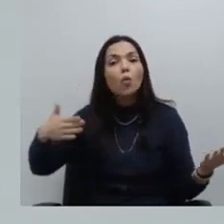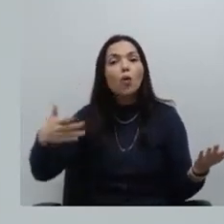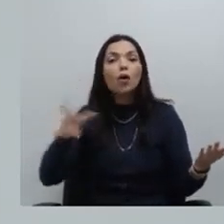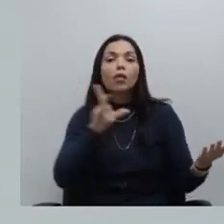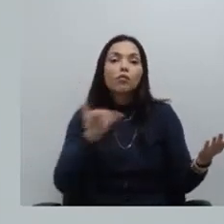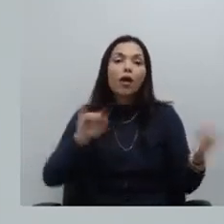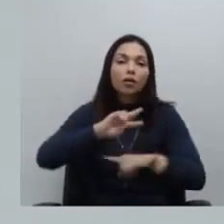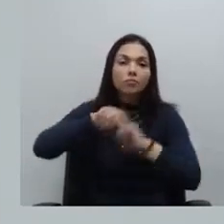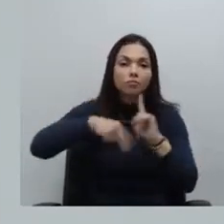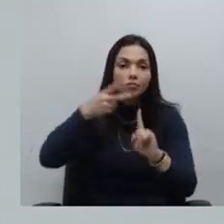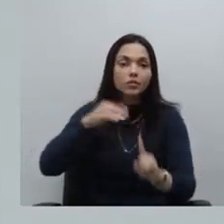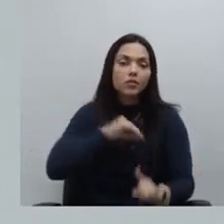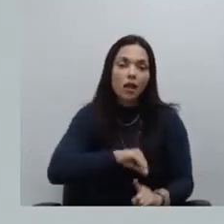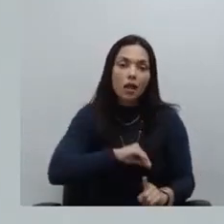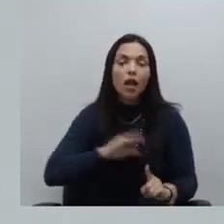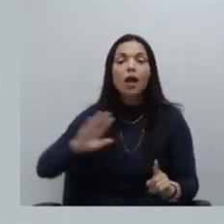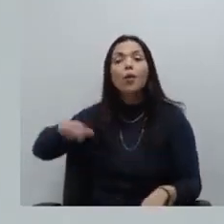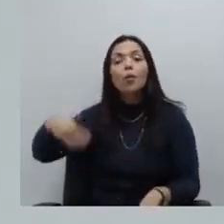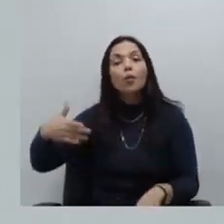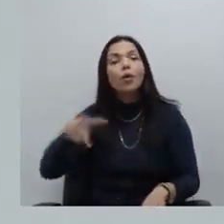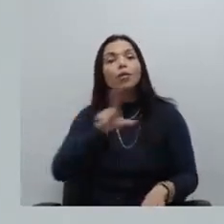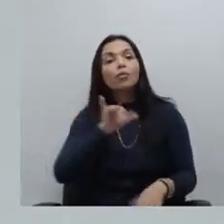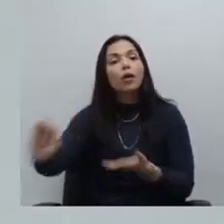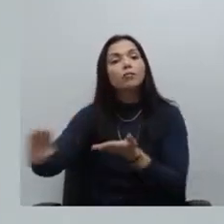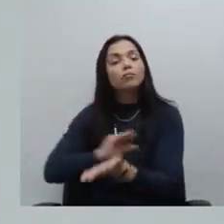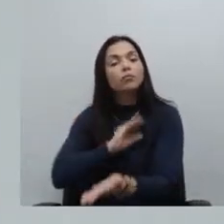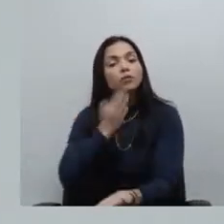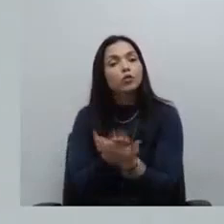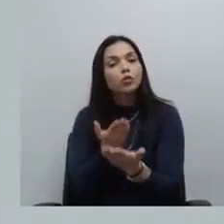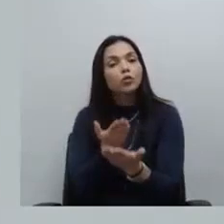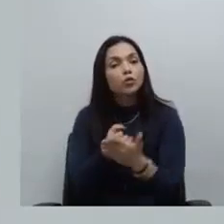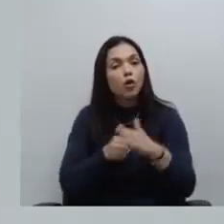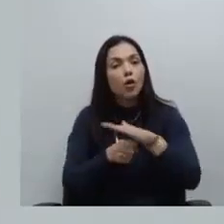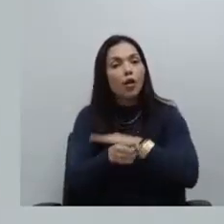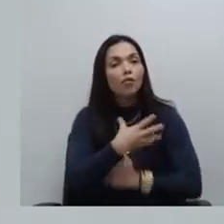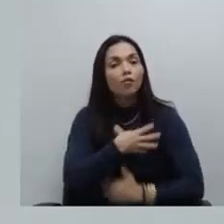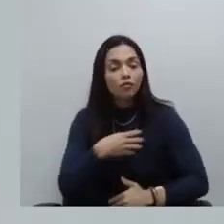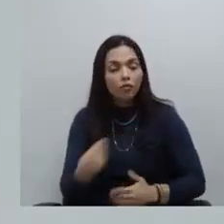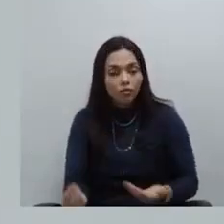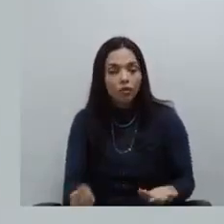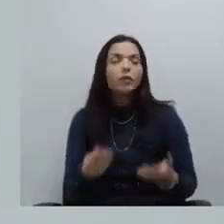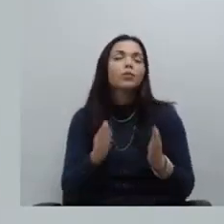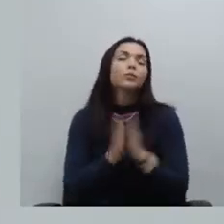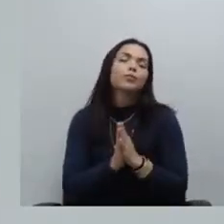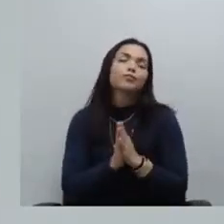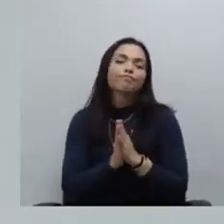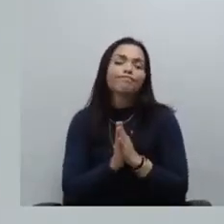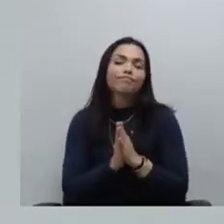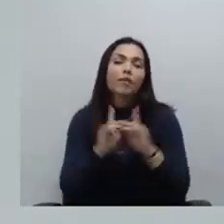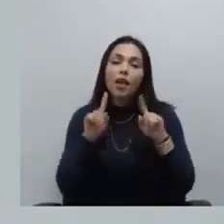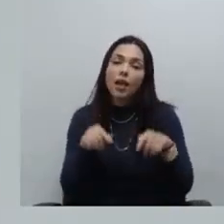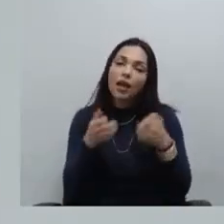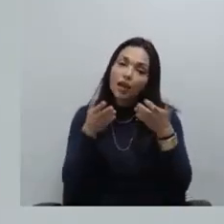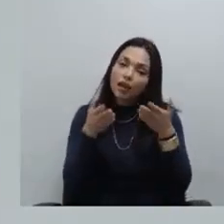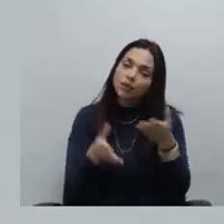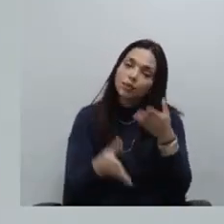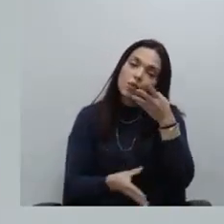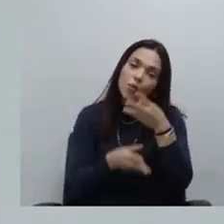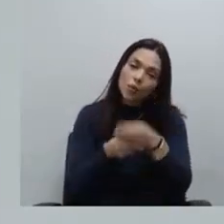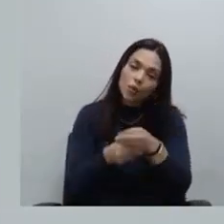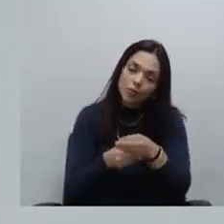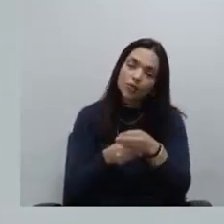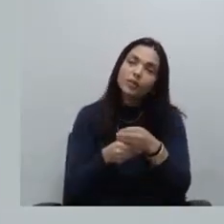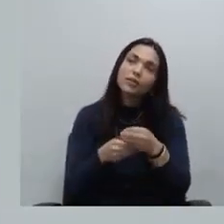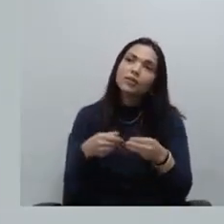reflexos da nova interpretação acerca do teto constitucional eram essas as contribuições